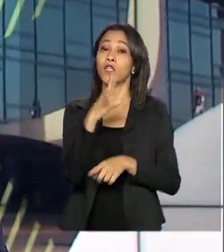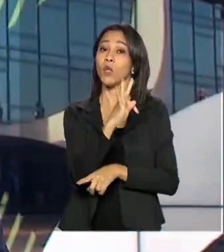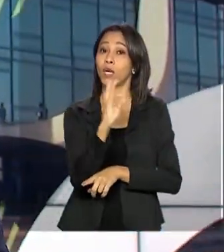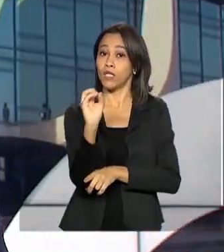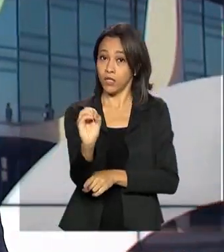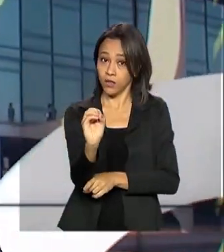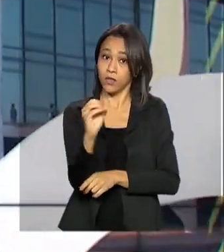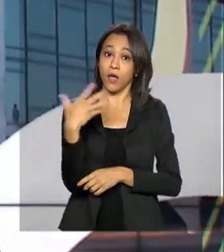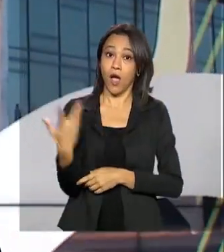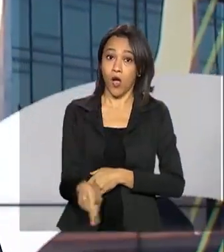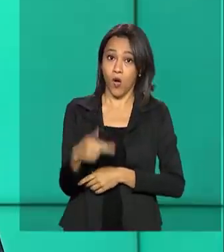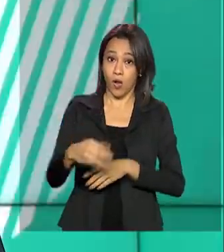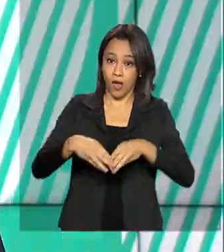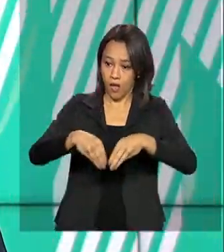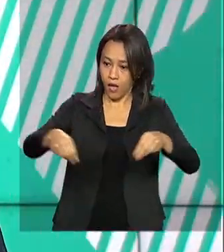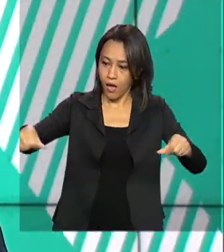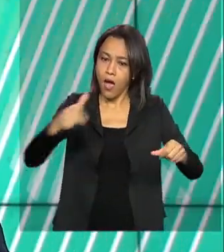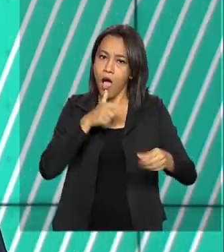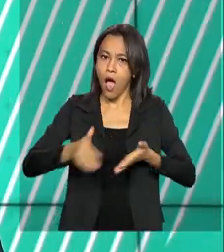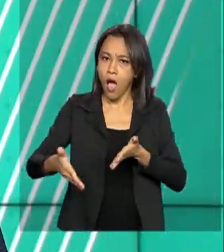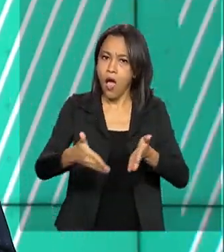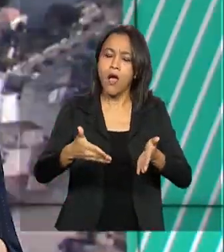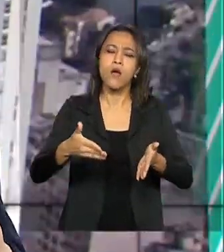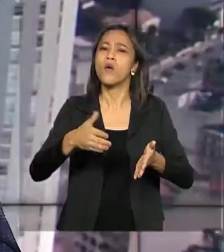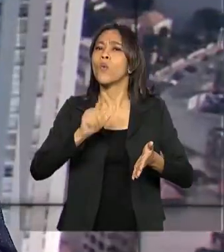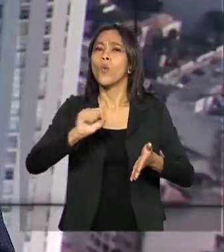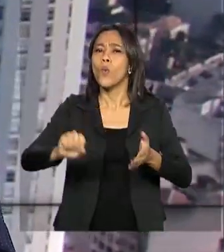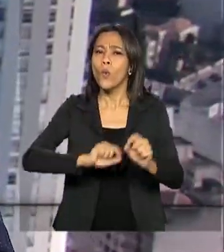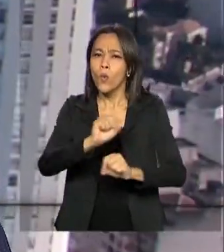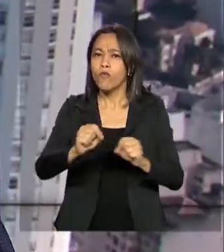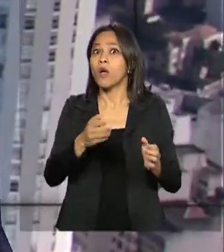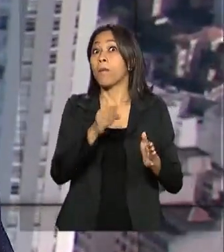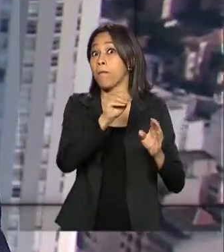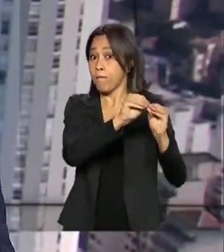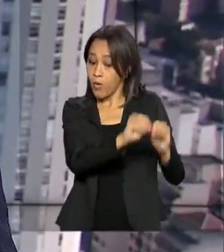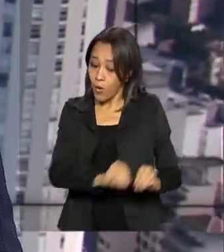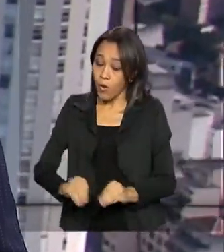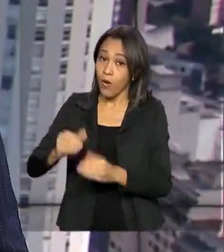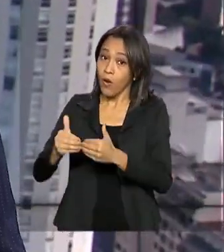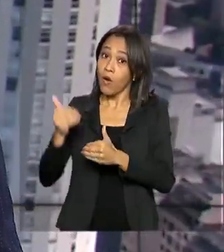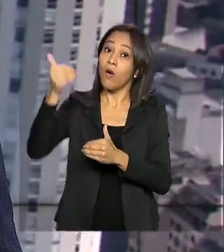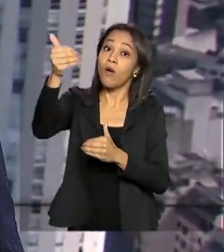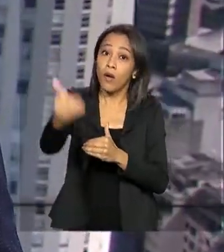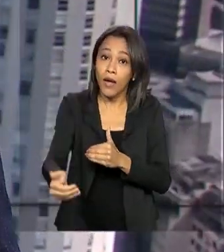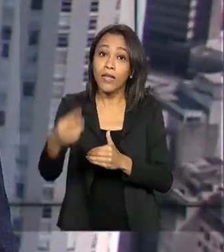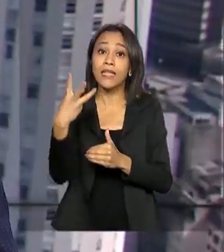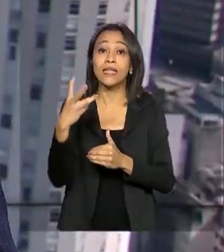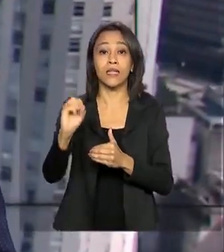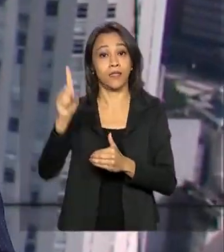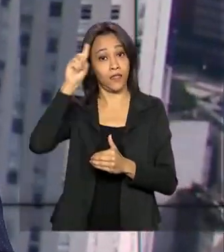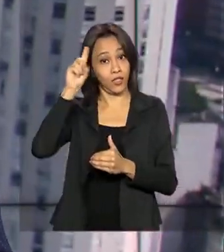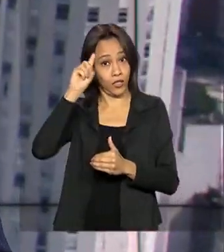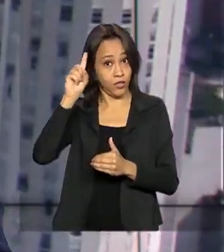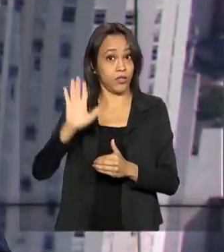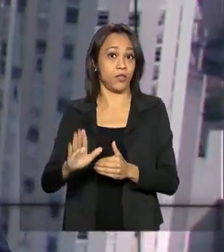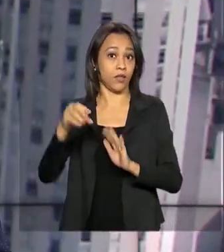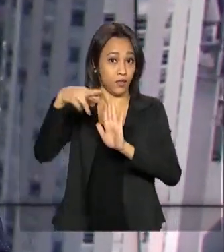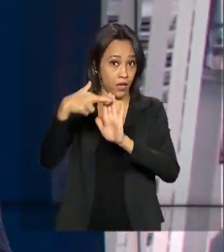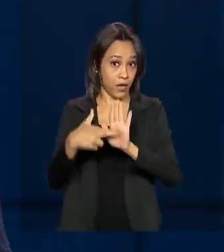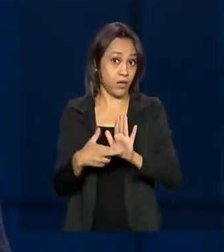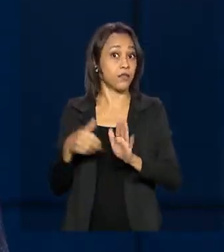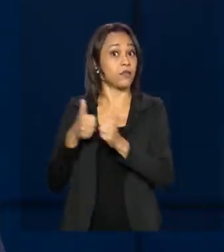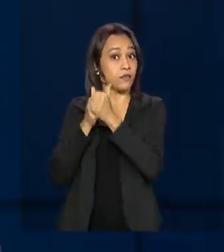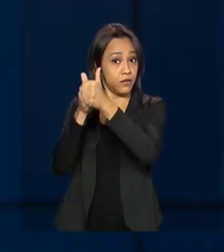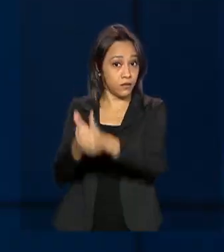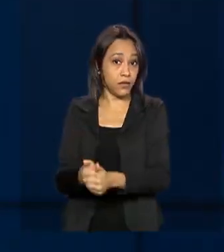Já para o acesso terrestre e aquático, a restrição foi prorrogada por mais 30 dias. A medida atende recomendação da Anvisa por